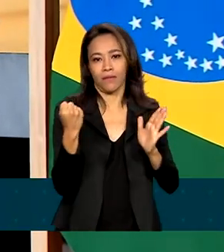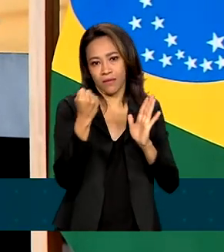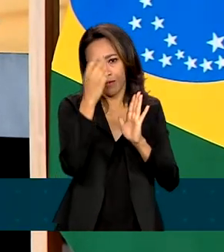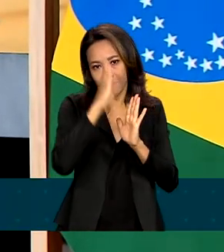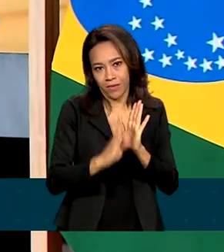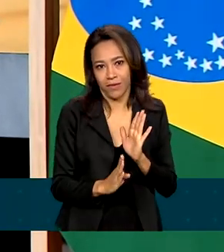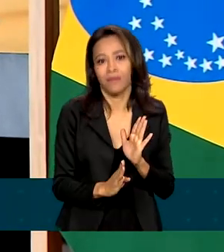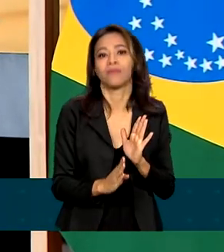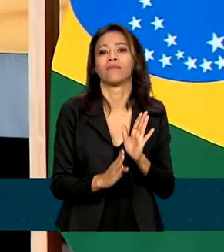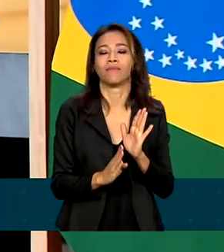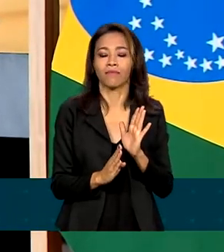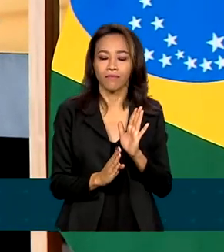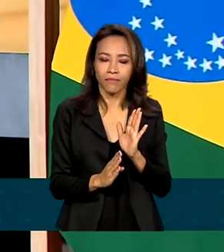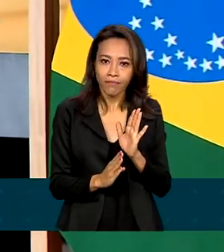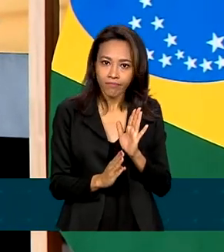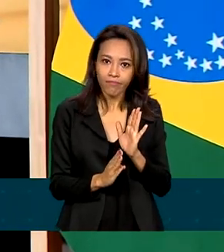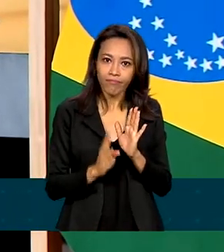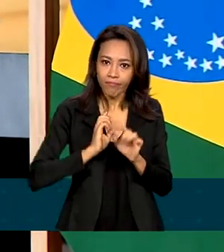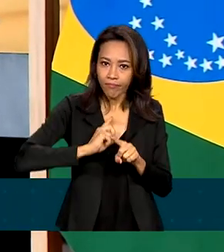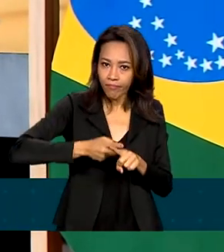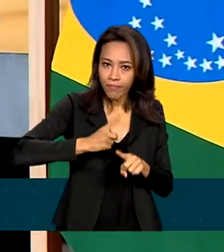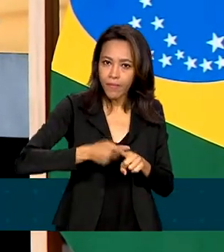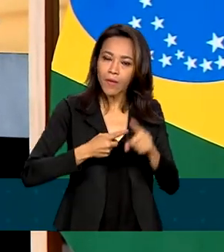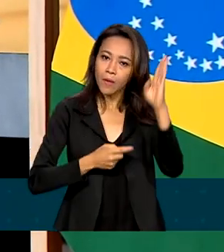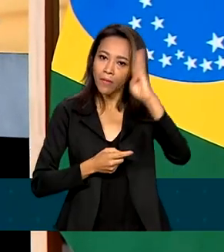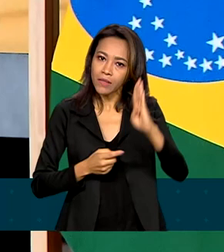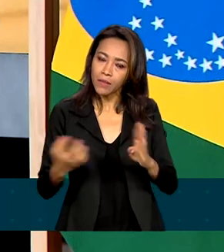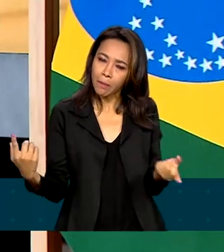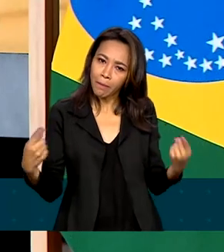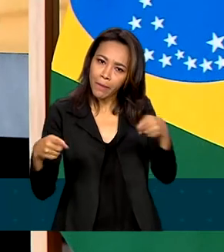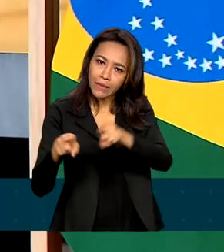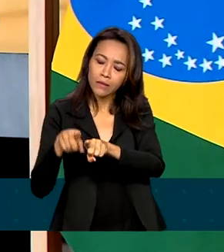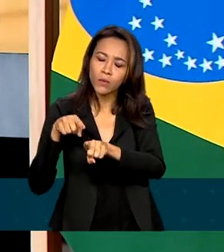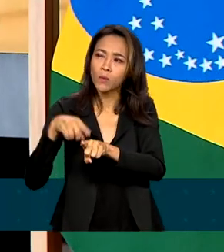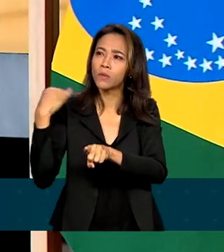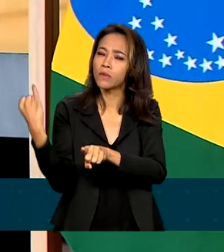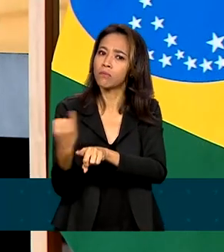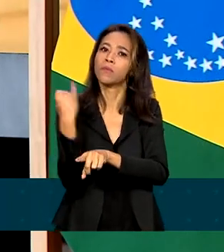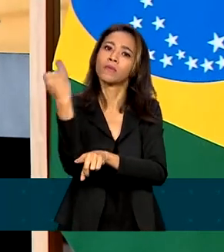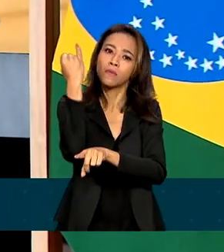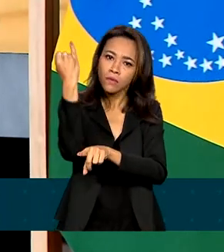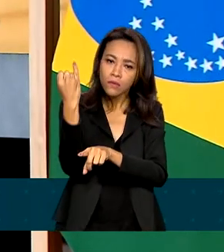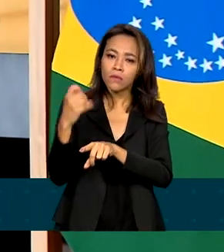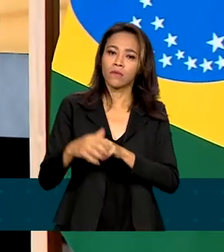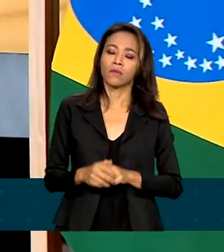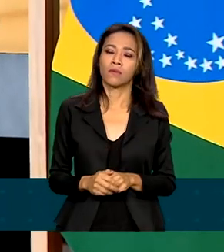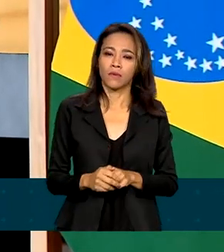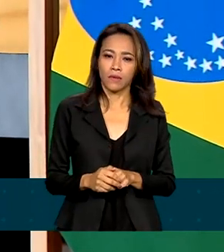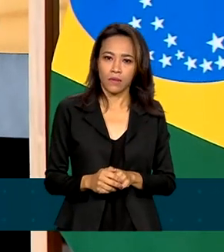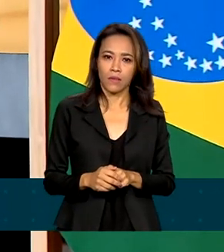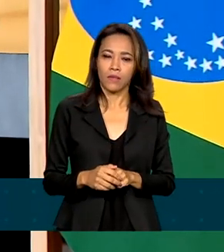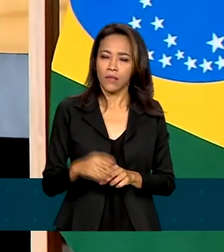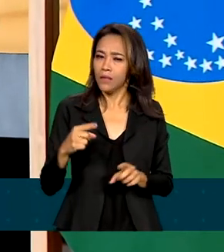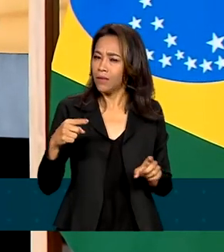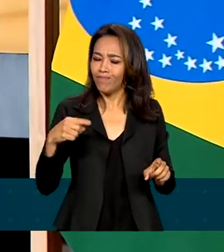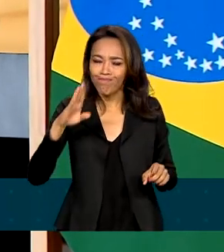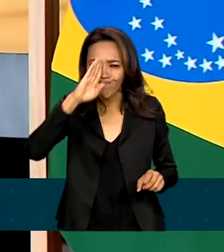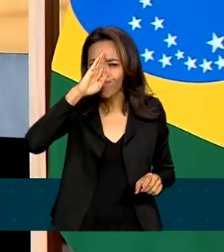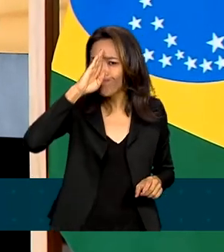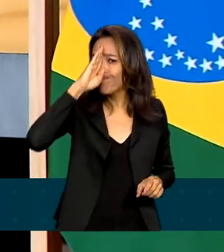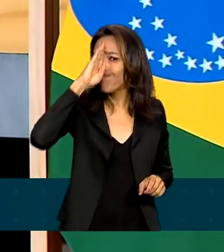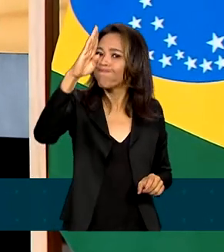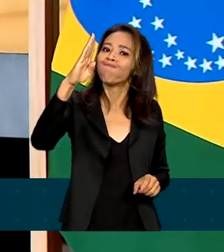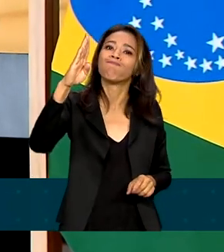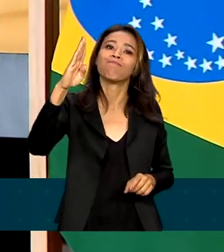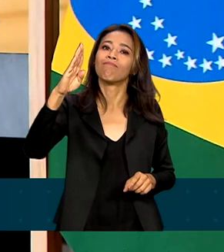o carimbo do Brasil, porque o Brasil foi um parceiro bastante importante e dois parceiros chaves para